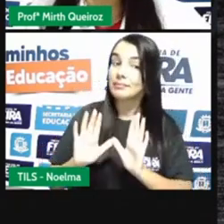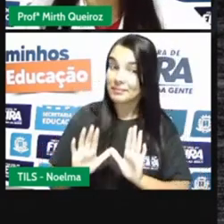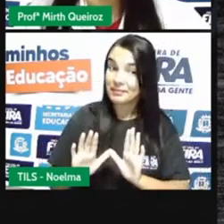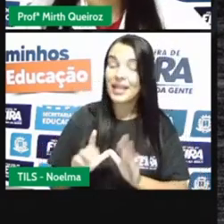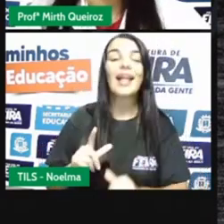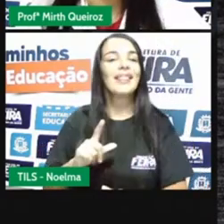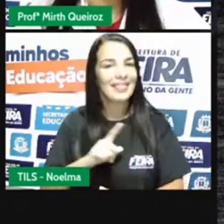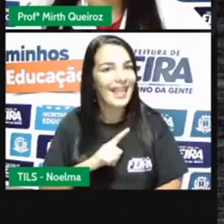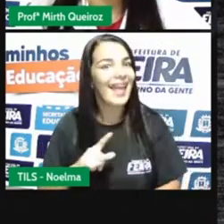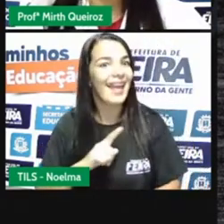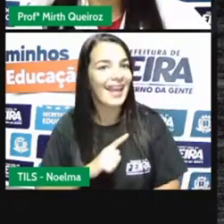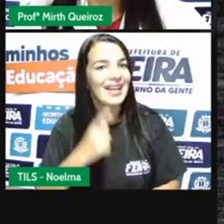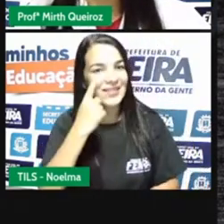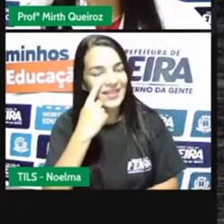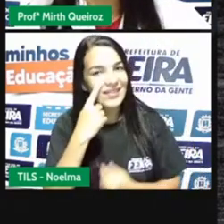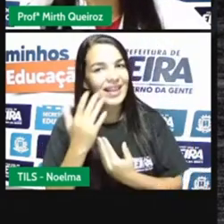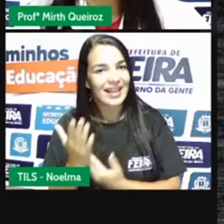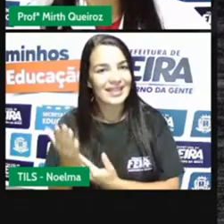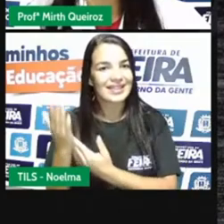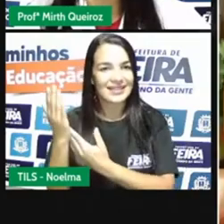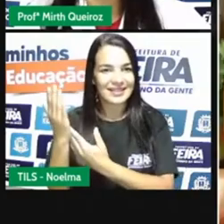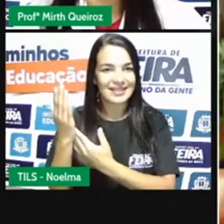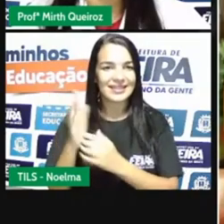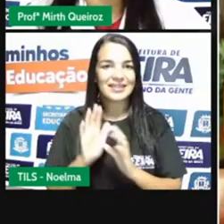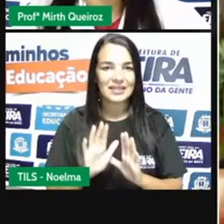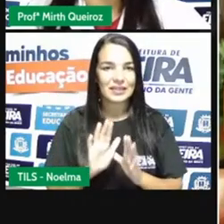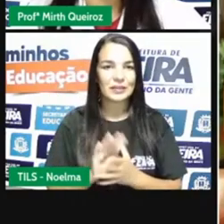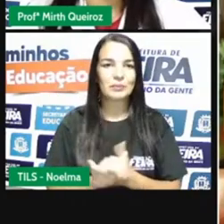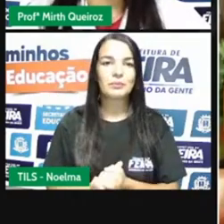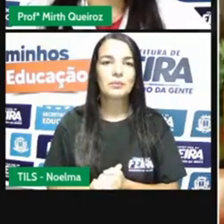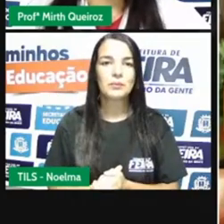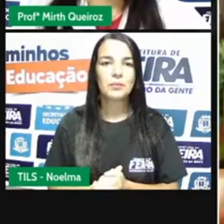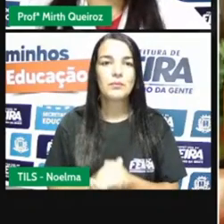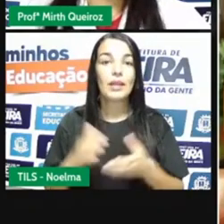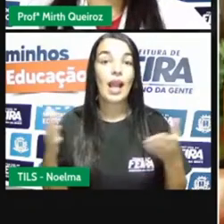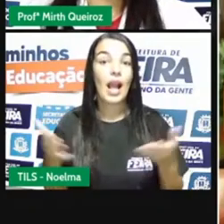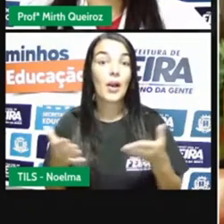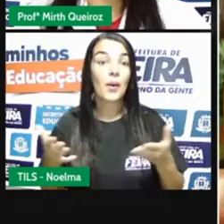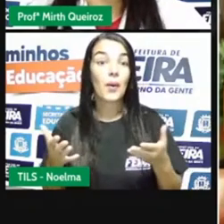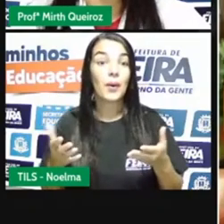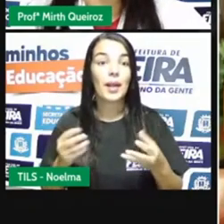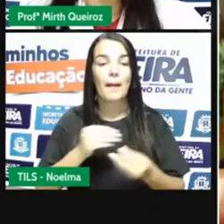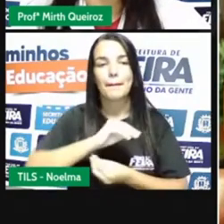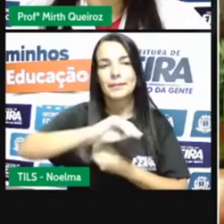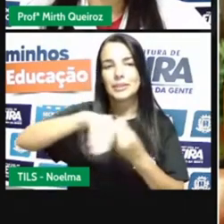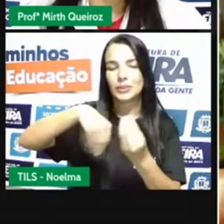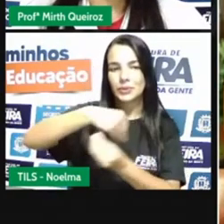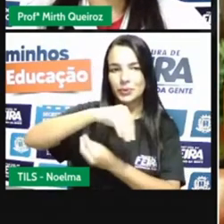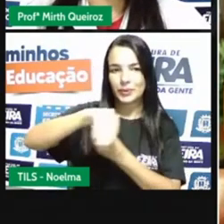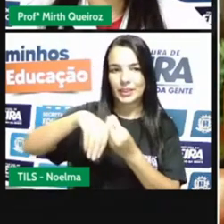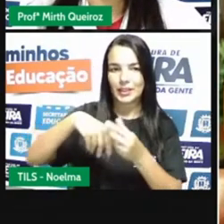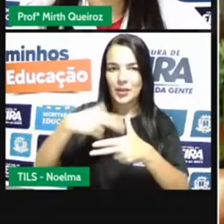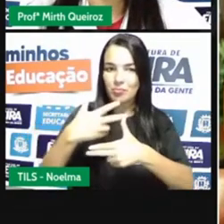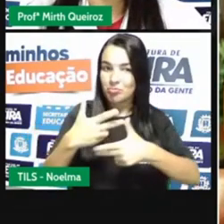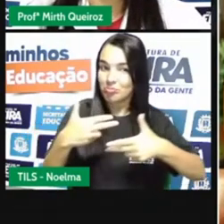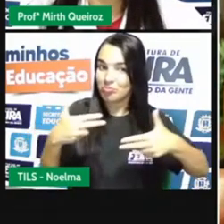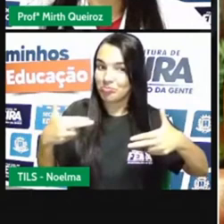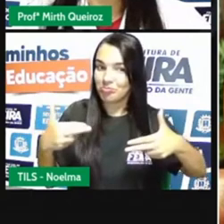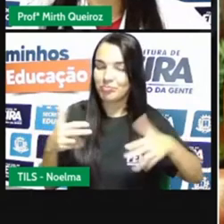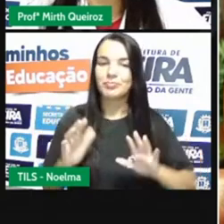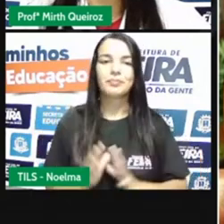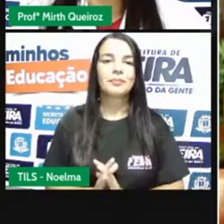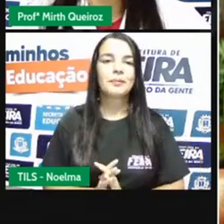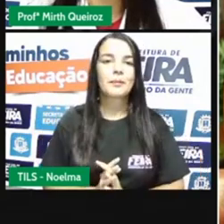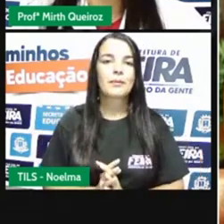Existe sim, a gente vai ver sobre isso, tá? Mistura de substâncias. Ao misturarmos